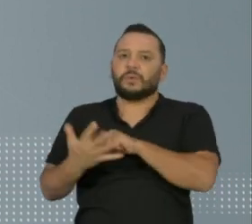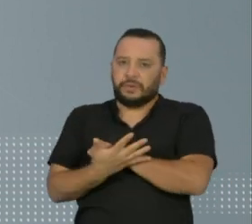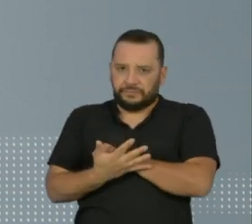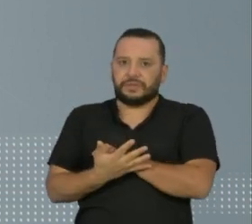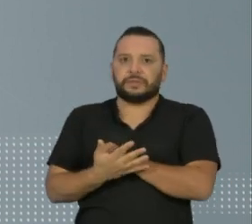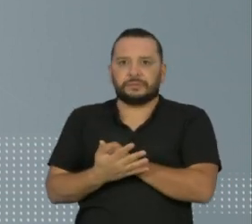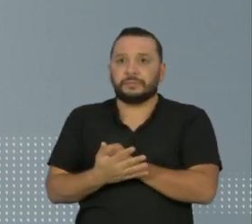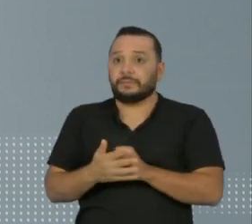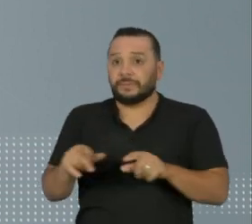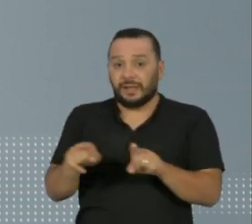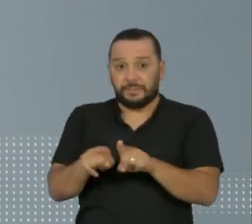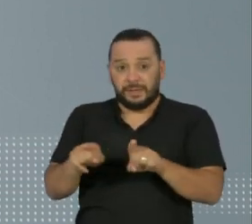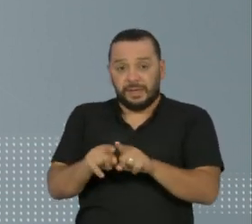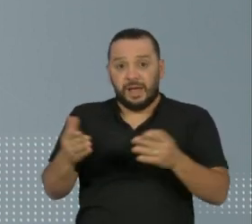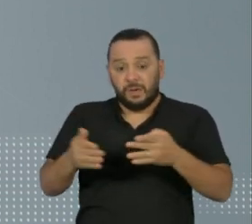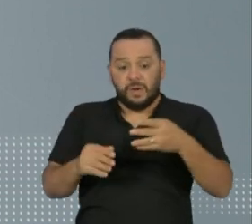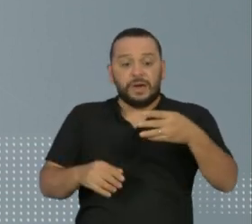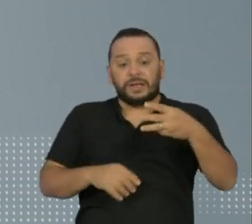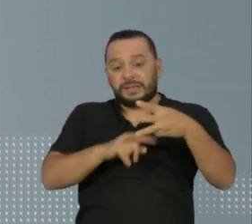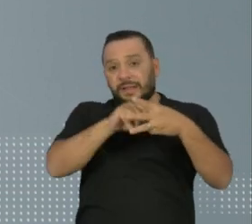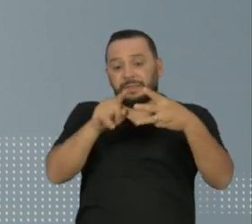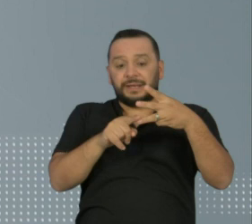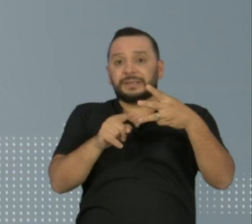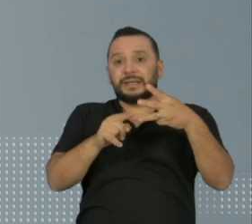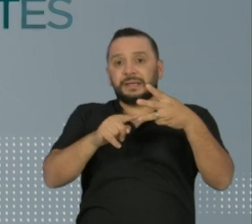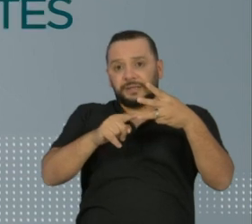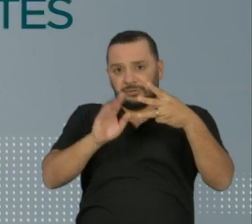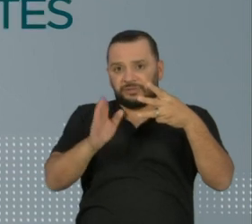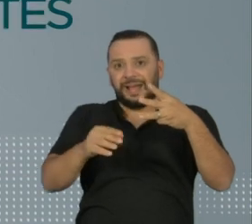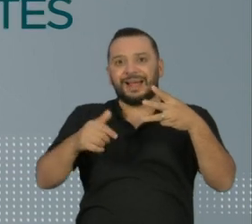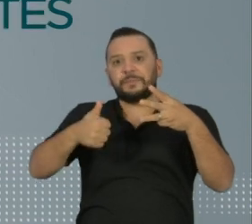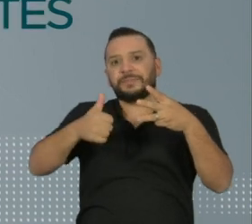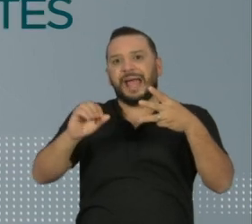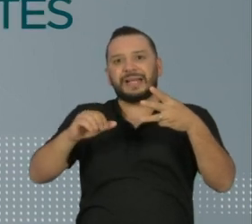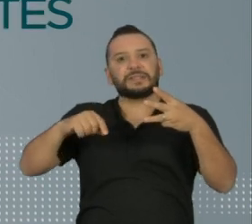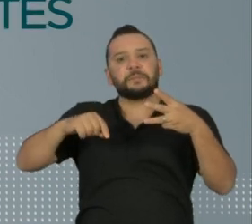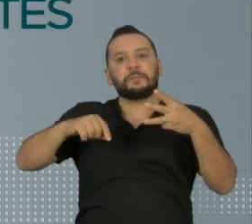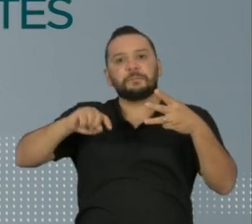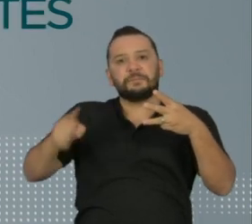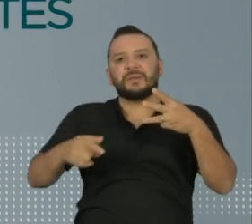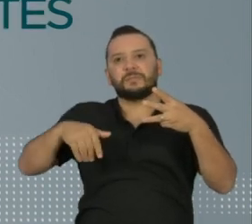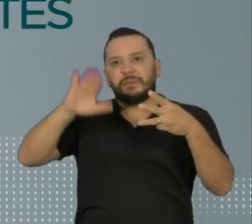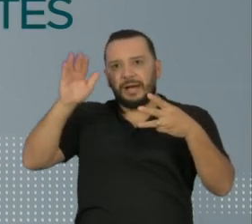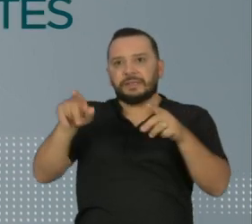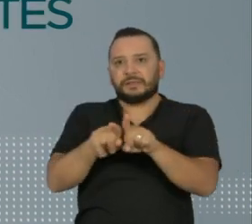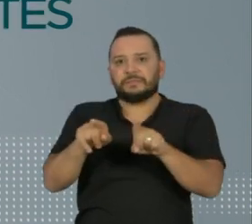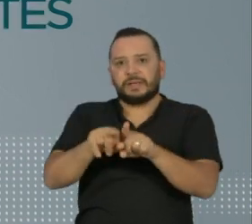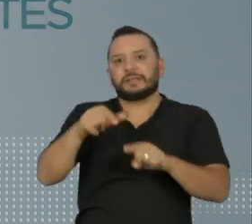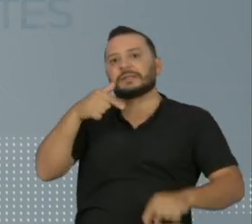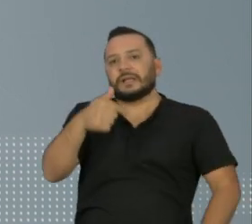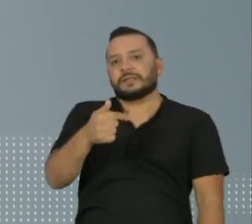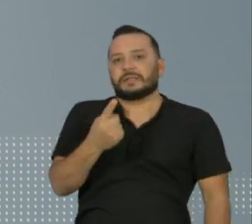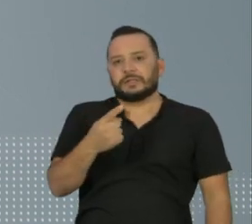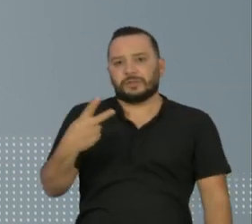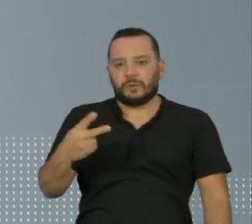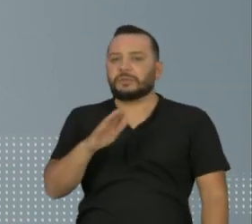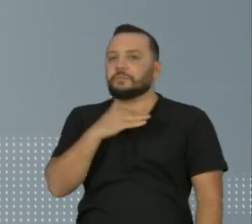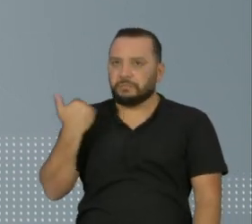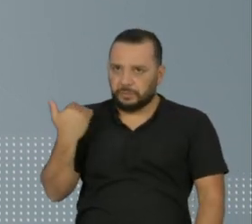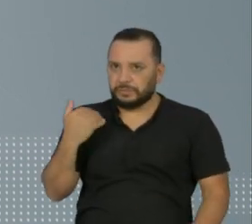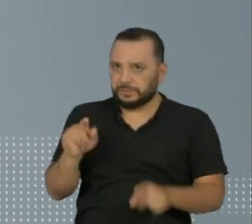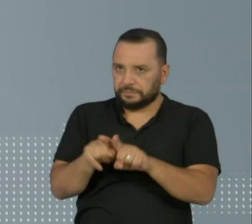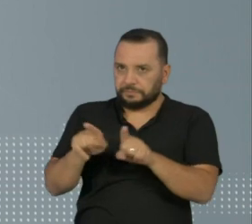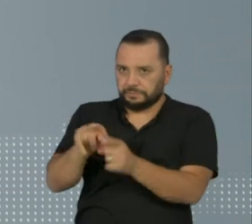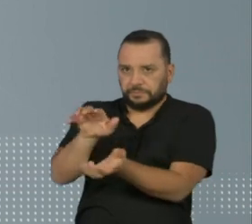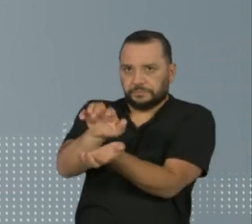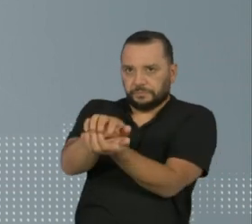o Estado passou a ser o terceiro a ultrapassar 10 mil casos, registrando também 712 mortes. Pernambuco, que tinha mais